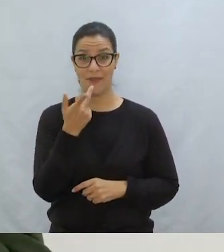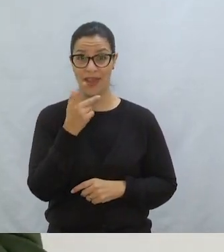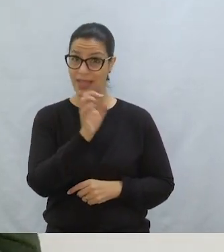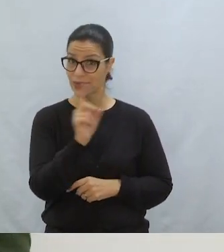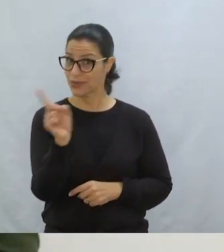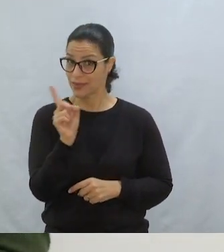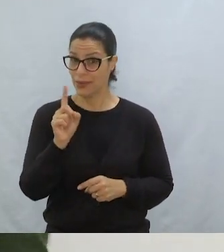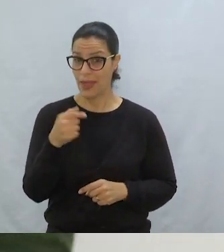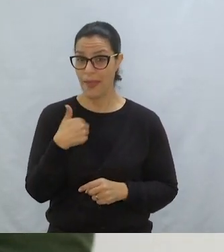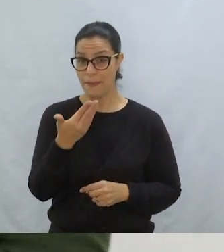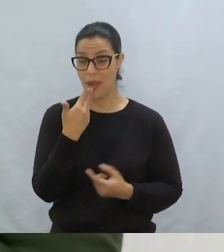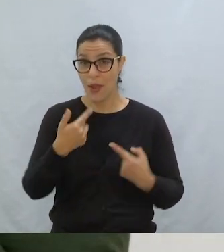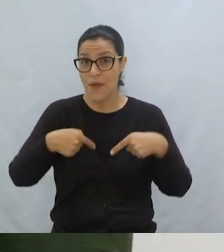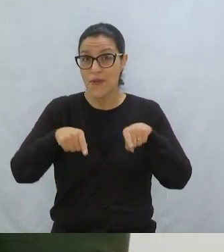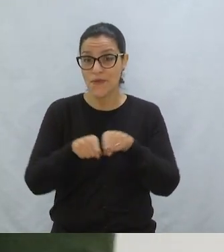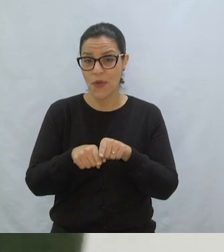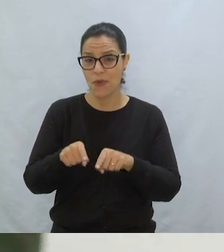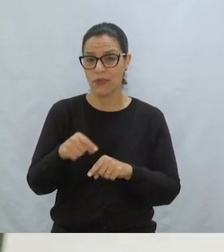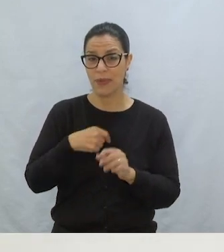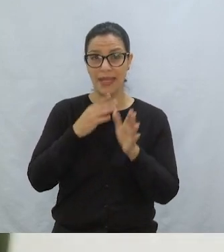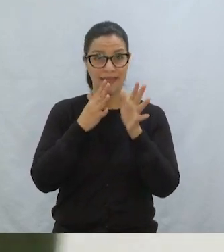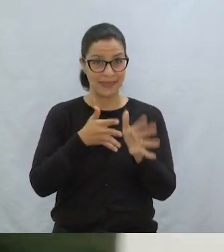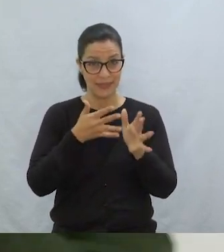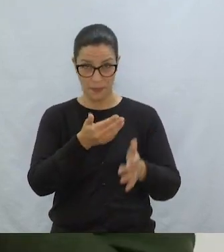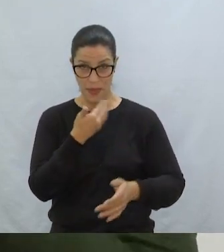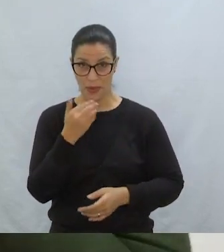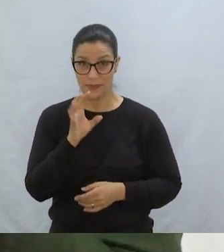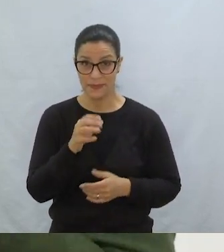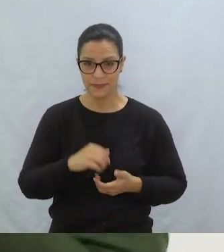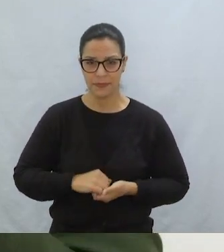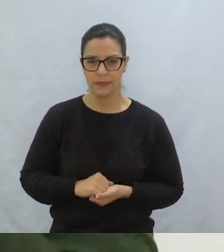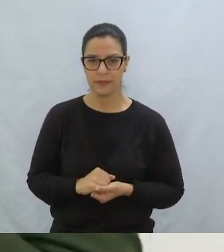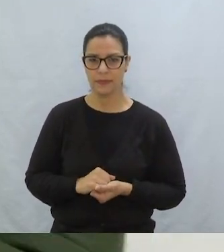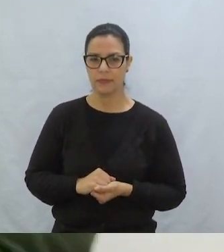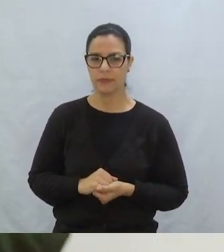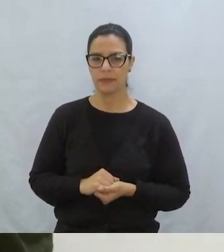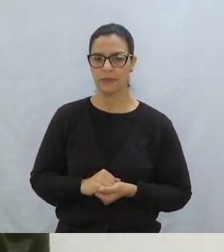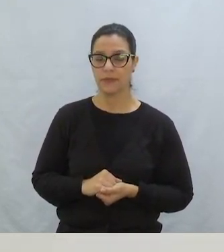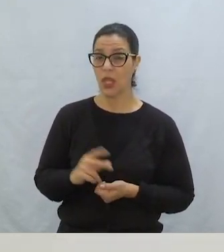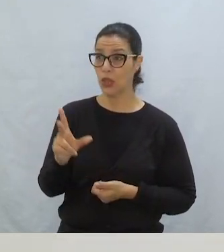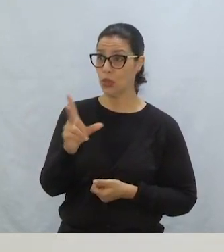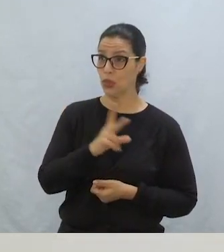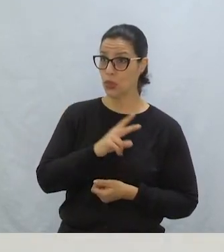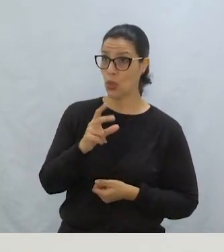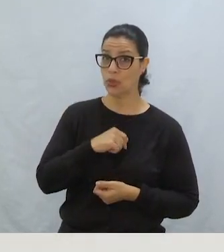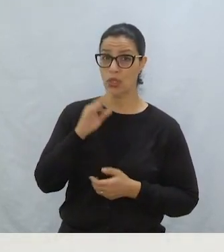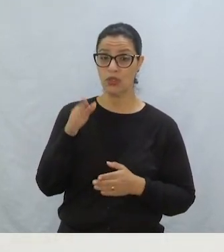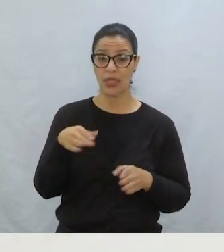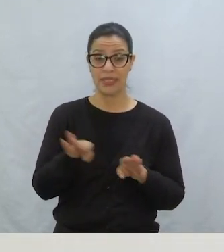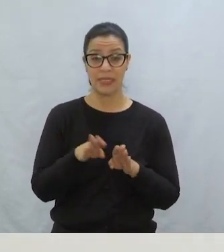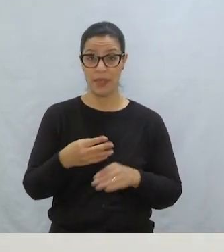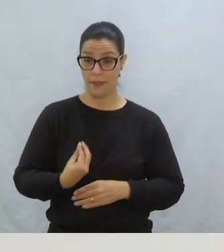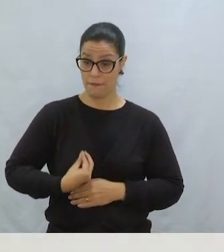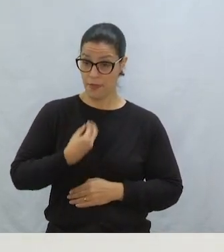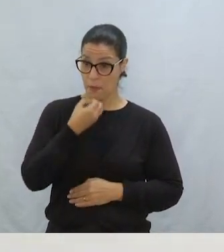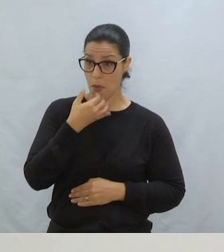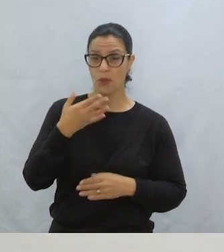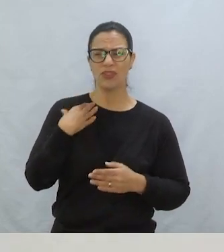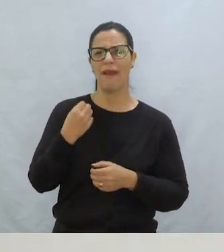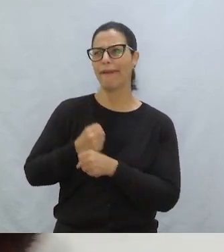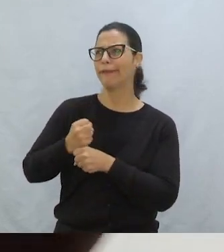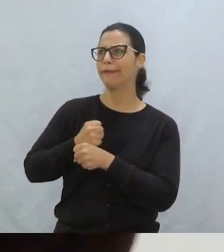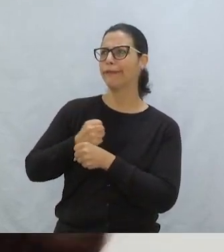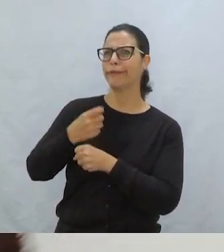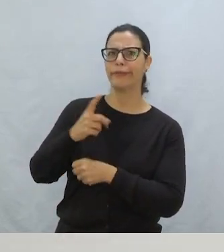Não foi bem isso que eu quis dizer Melhor voltarmos para a nossa entrevista Nossa, eu não me sentia tão bem